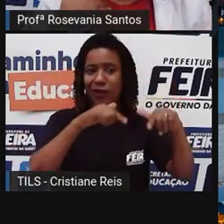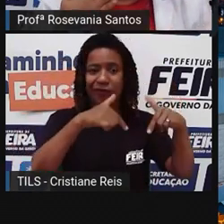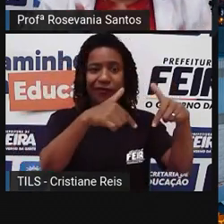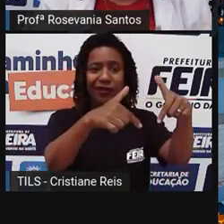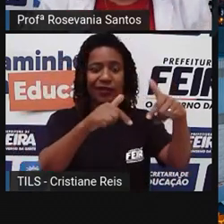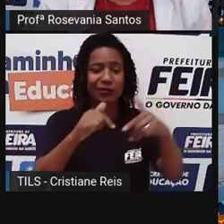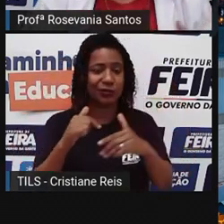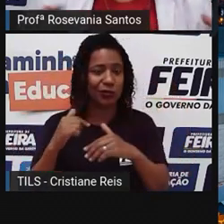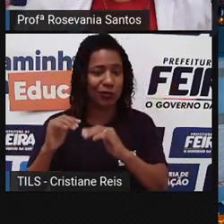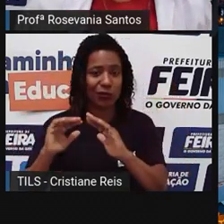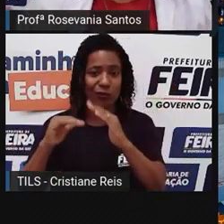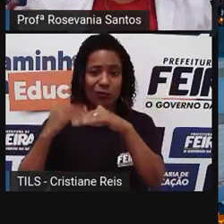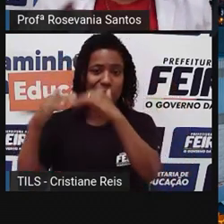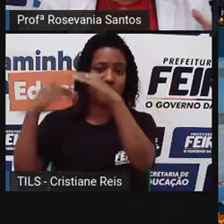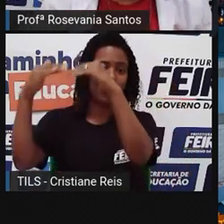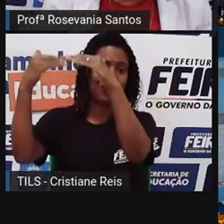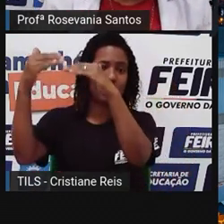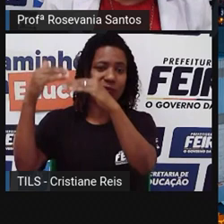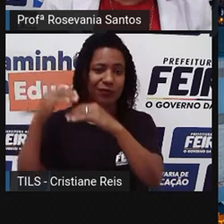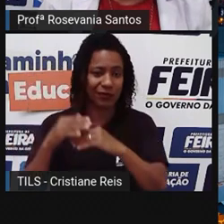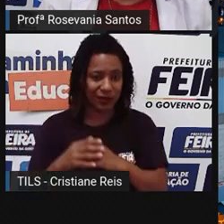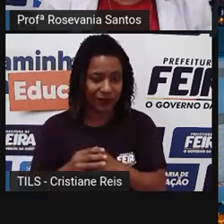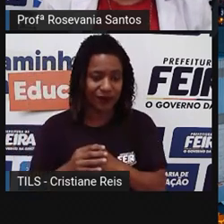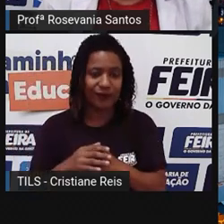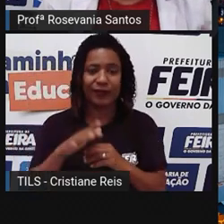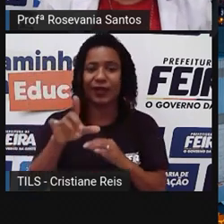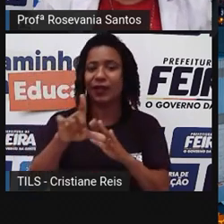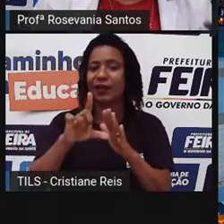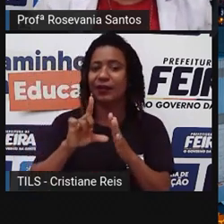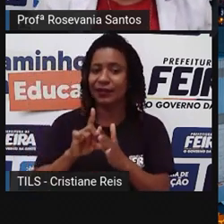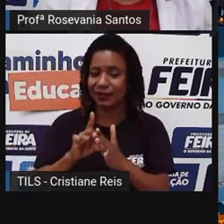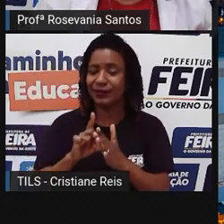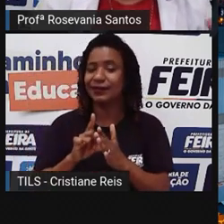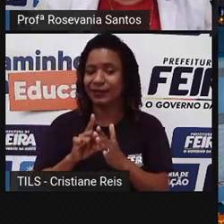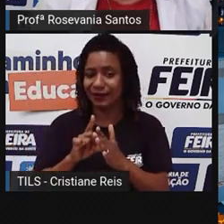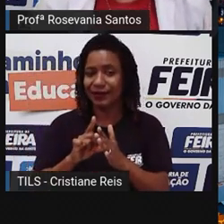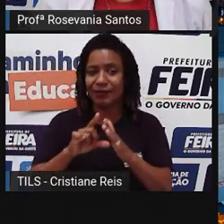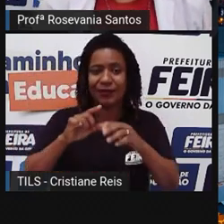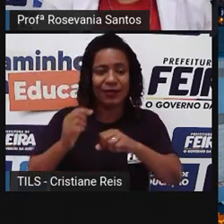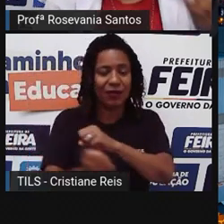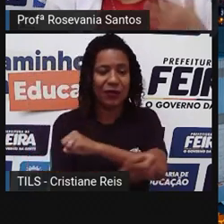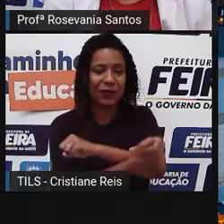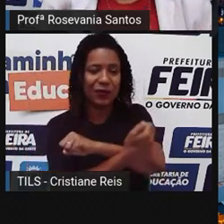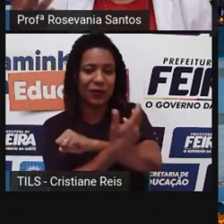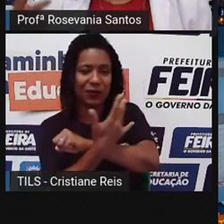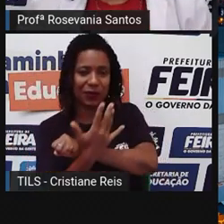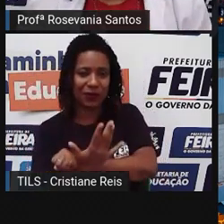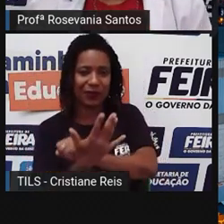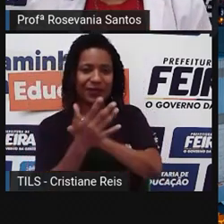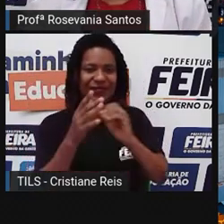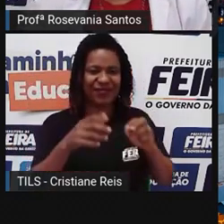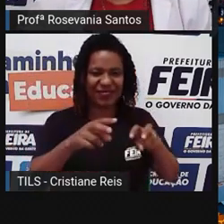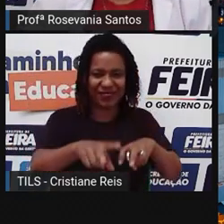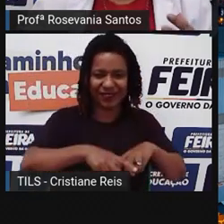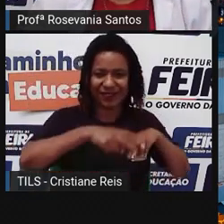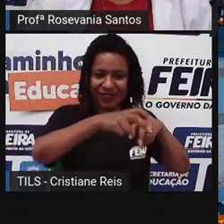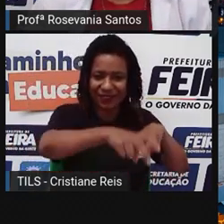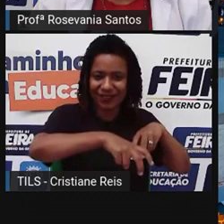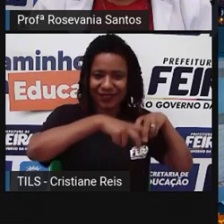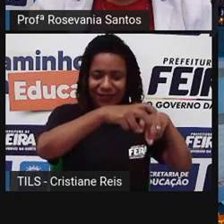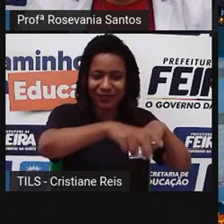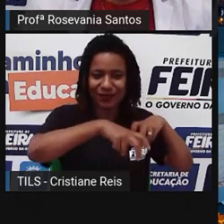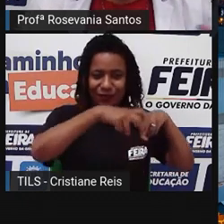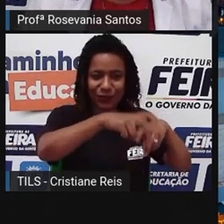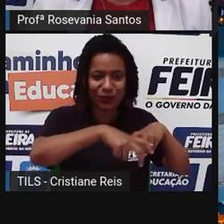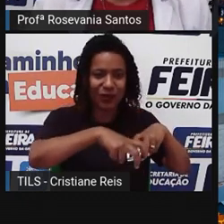esse fluxo, né, que antes ficava muito voltado ali, né, no espaço do campo, agora ele passou mais, né, a viver,